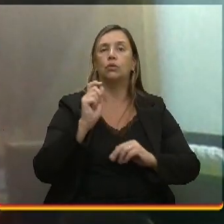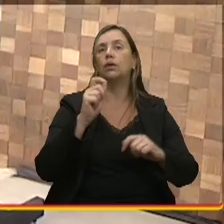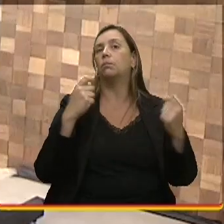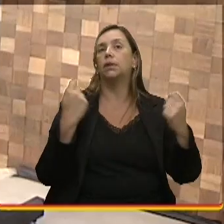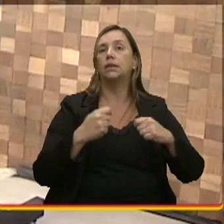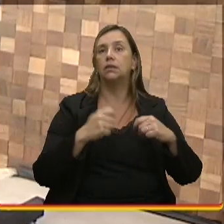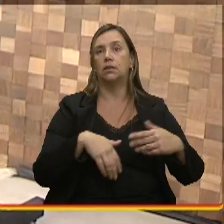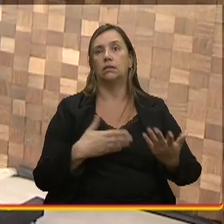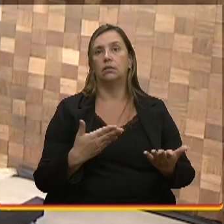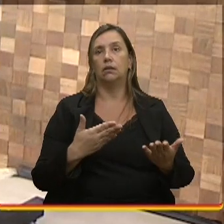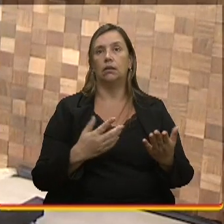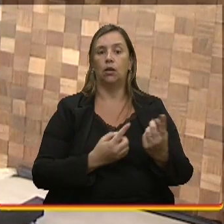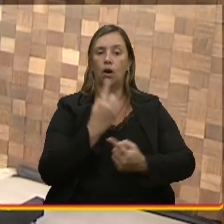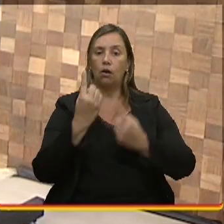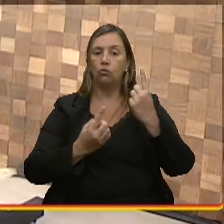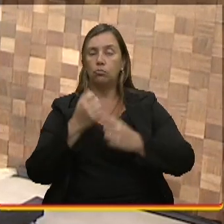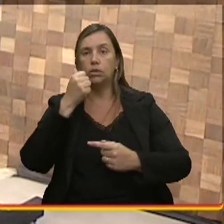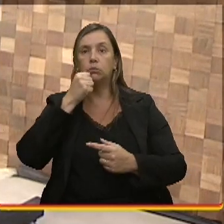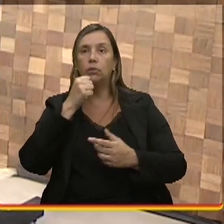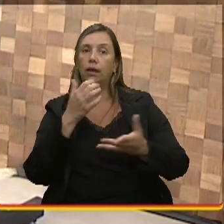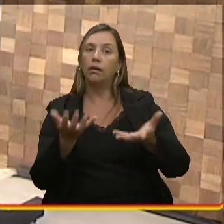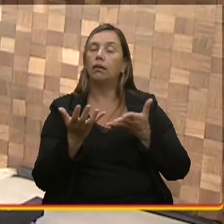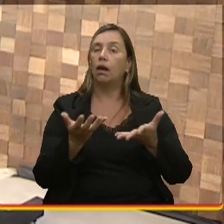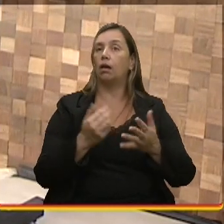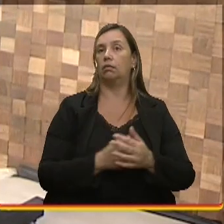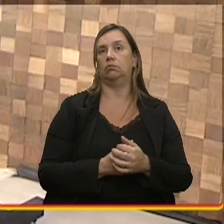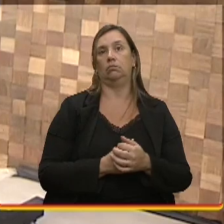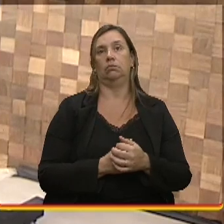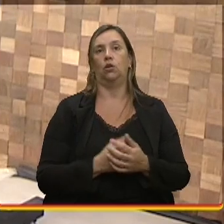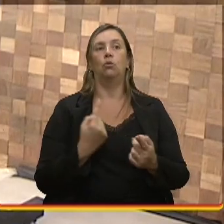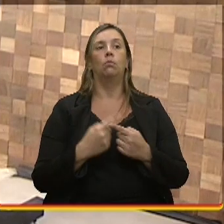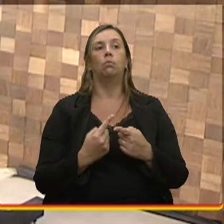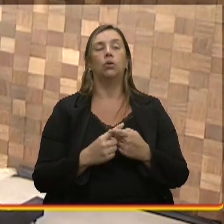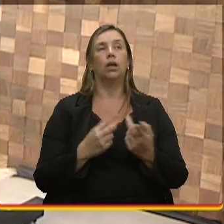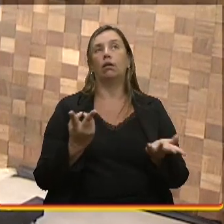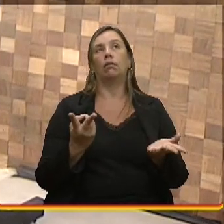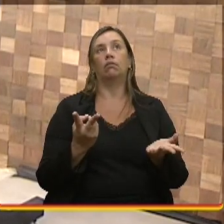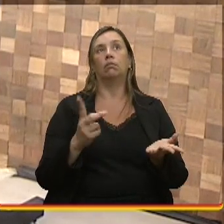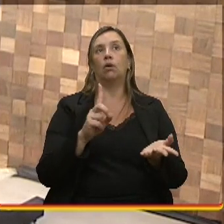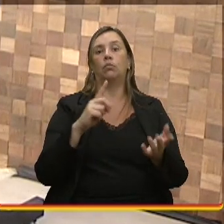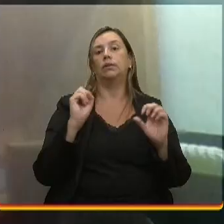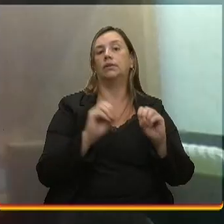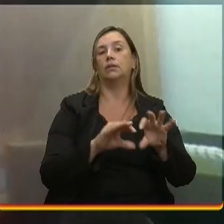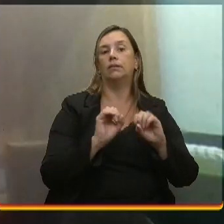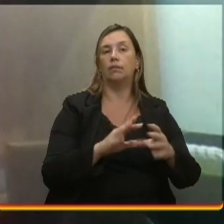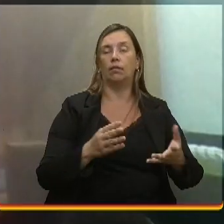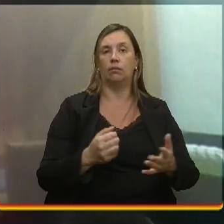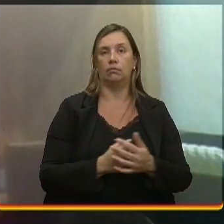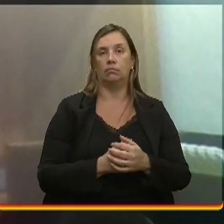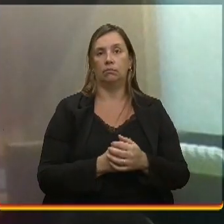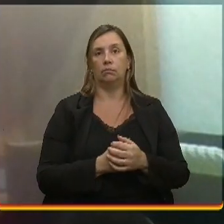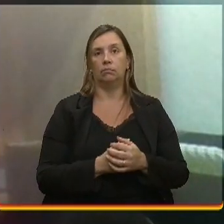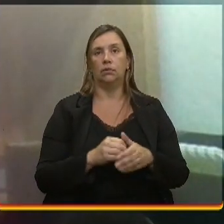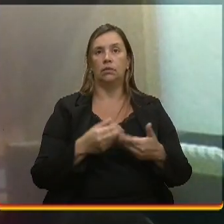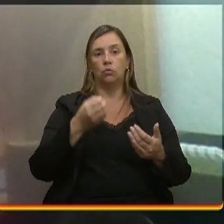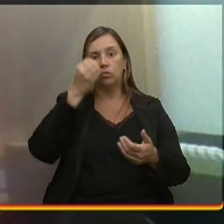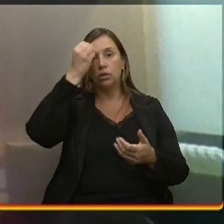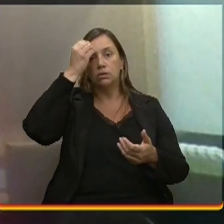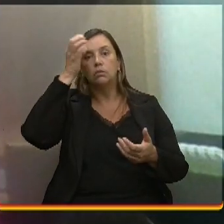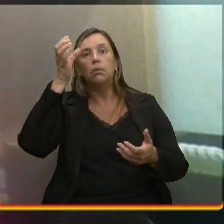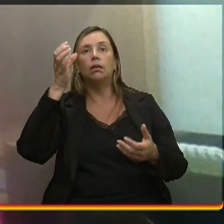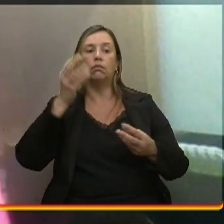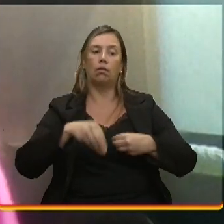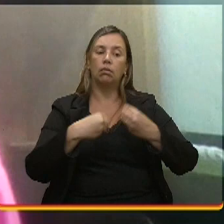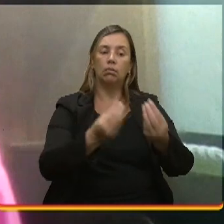algumas mulheres querem, então, por que não ensinar ambos, não é, por que não trazer, esse conhecimento, então, assim ó,